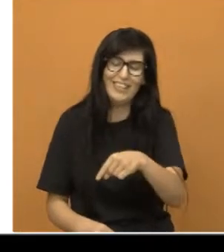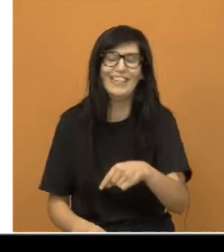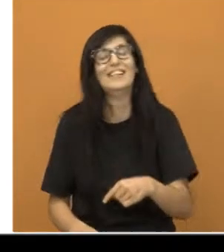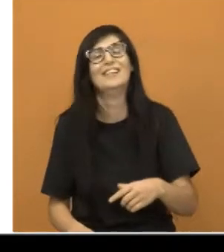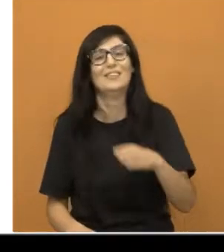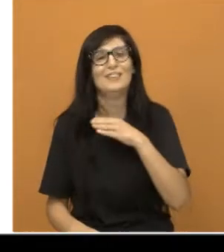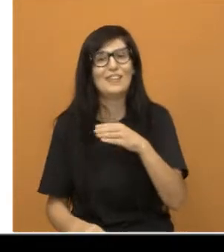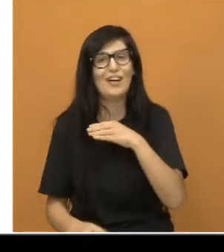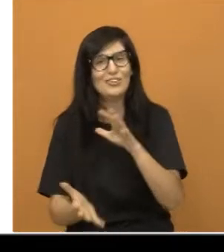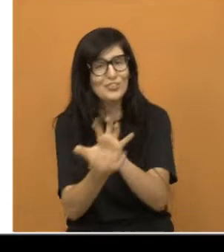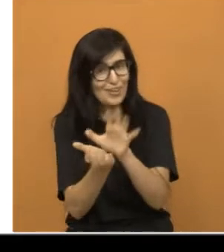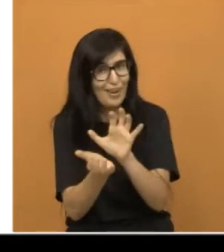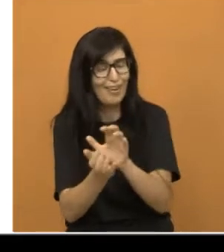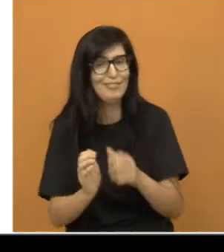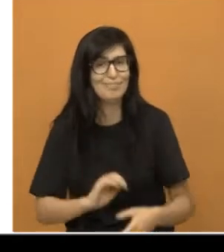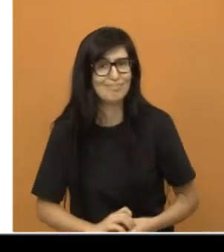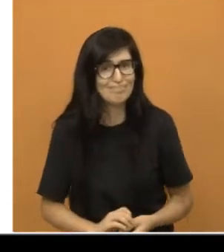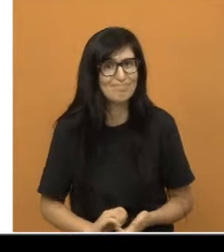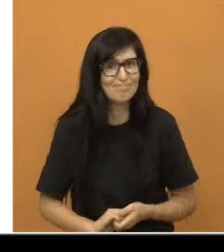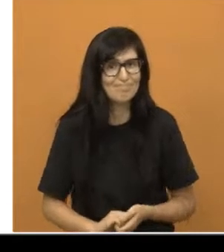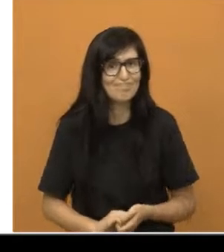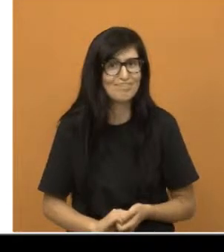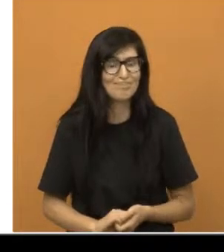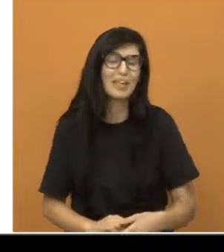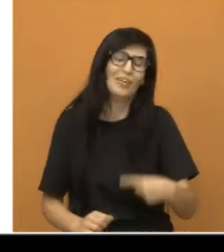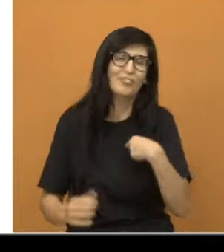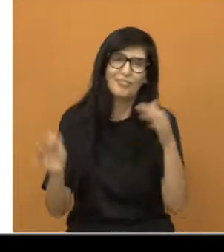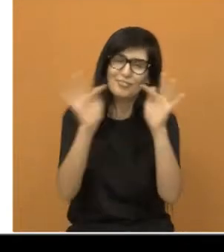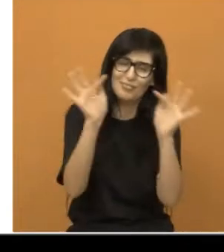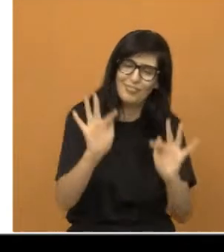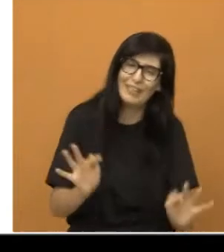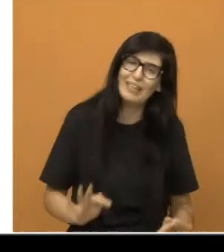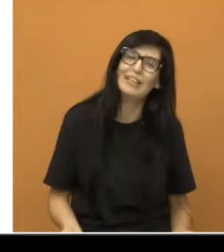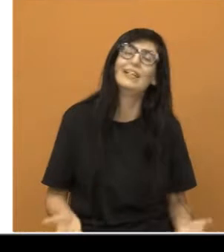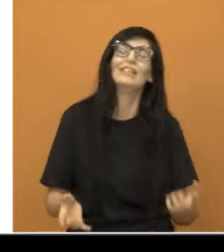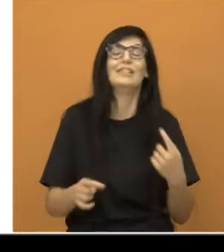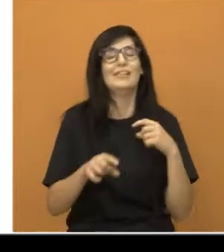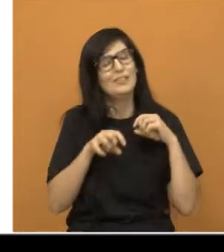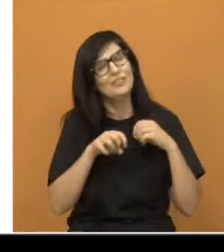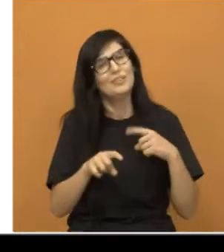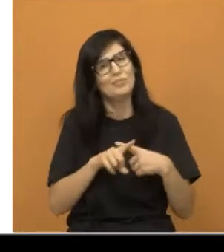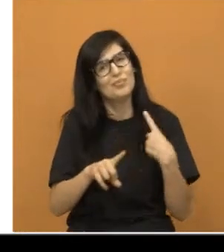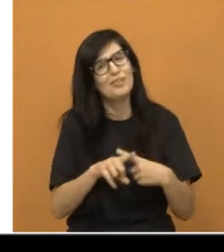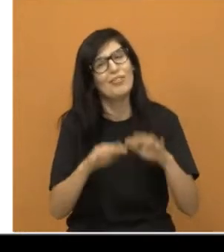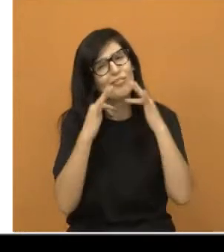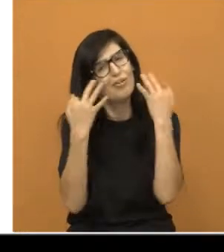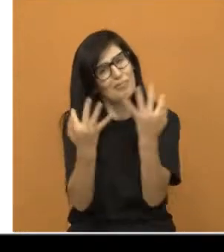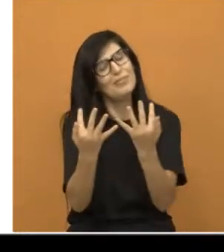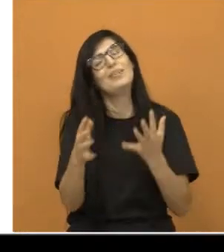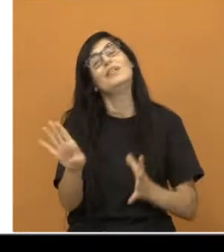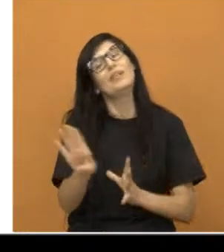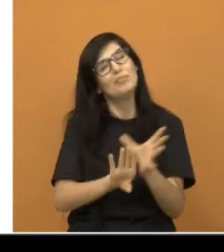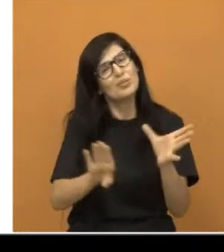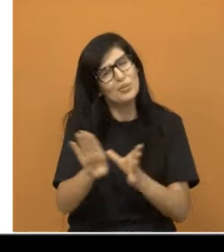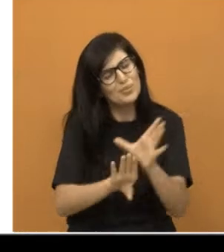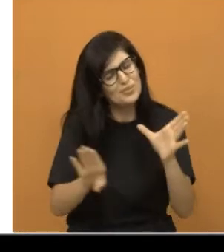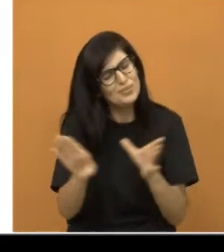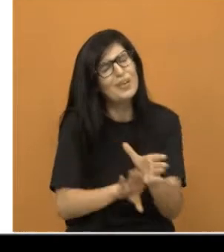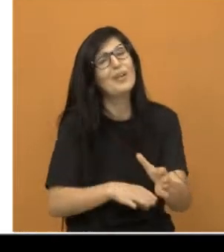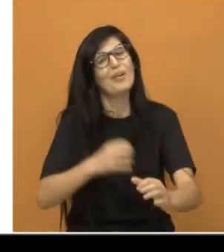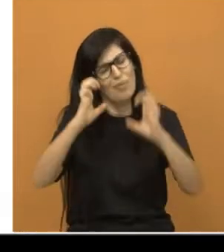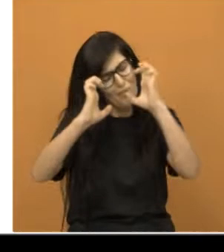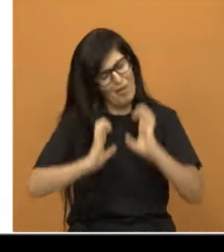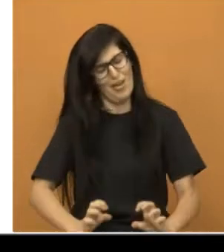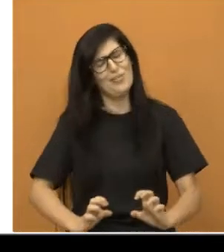me formou como essa cidadã, junto, lógico, com a educação dos meus pais, de viver honestamente com o suor do meu